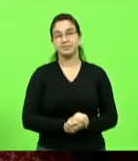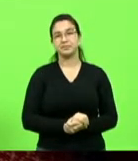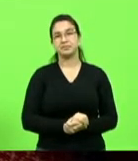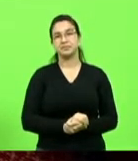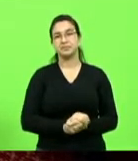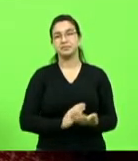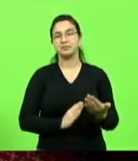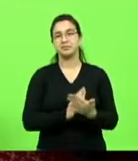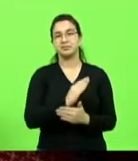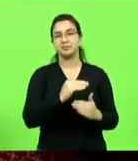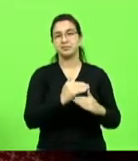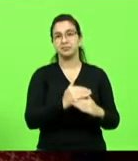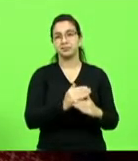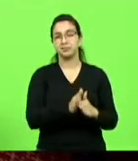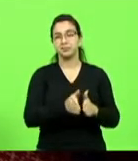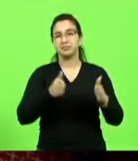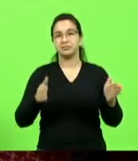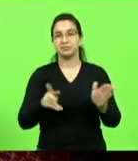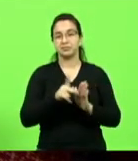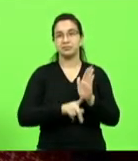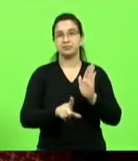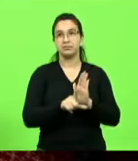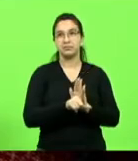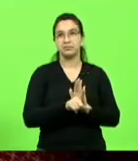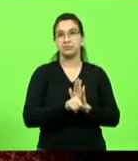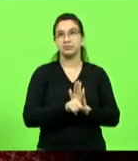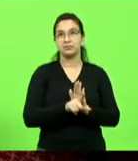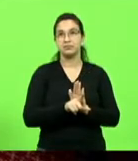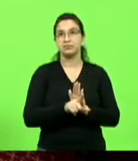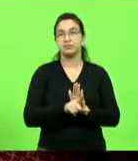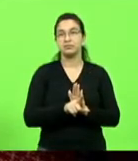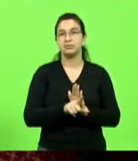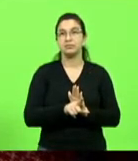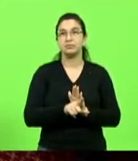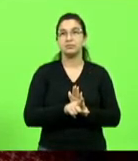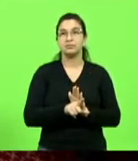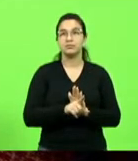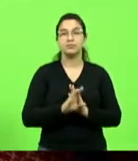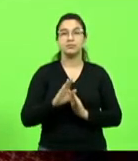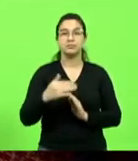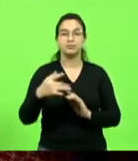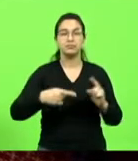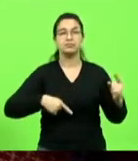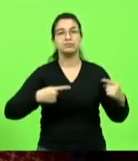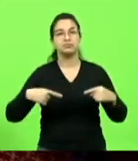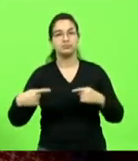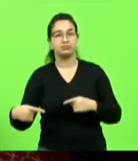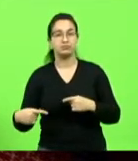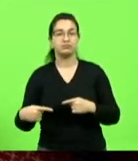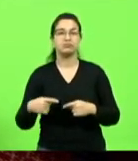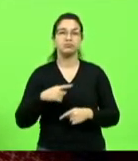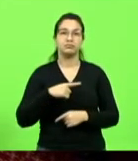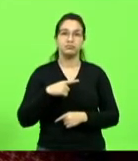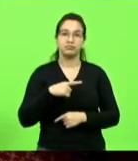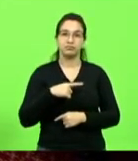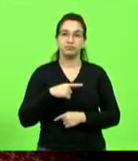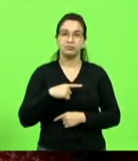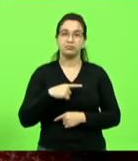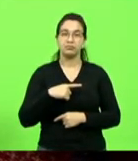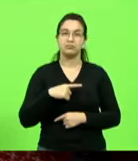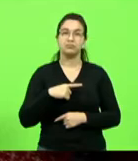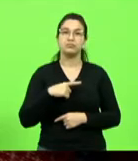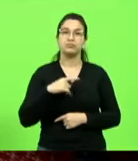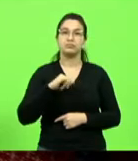maioria em turno único ao projeto de lei 212, 2021, após ser discutido pelos senhores deputados, José Milton